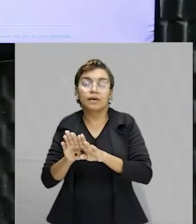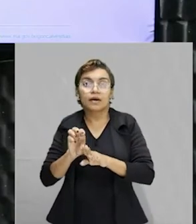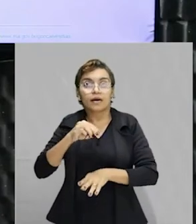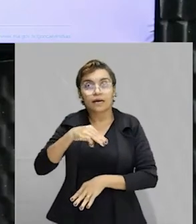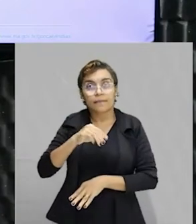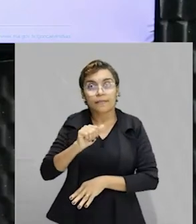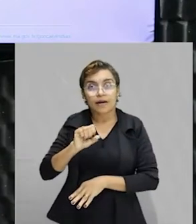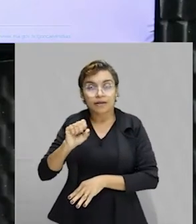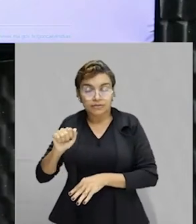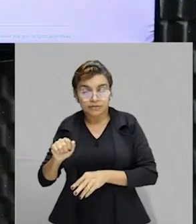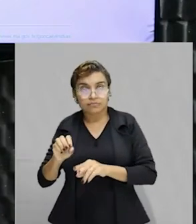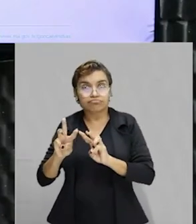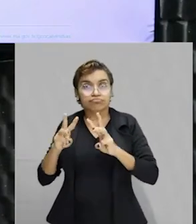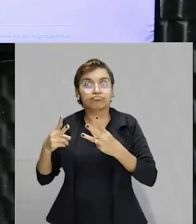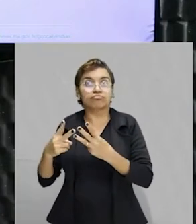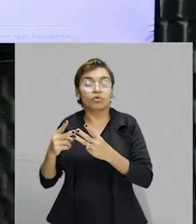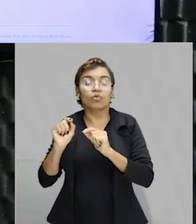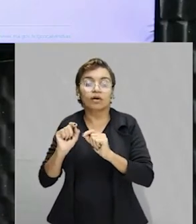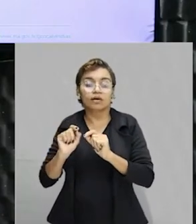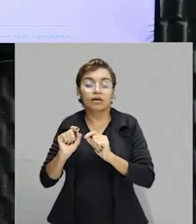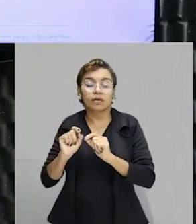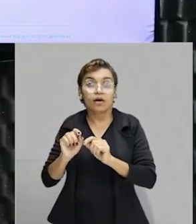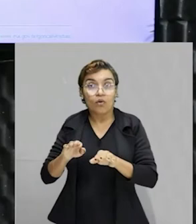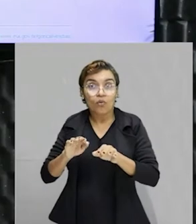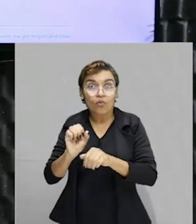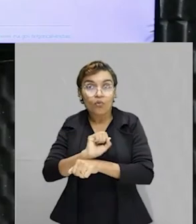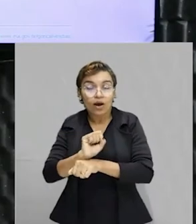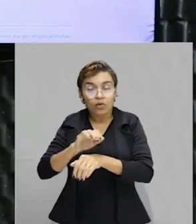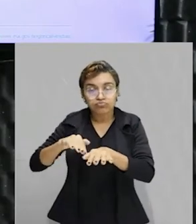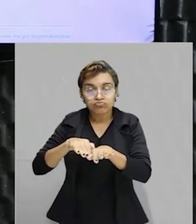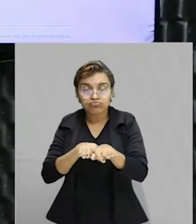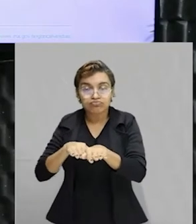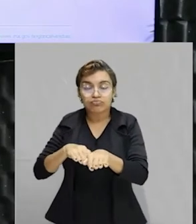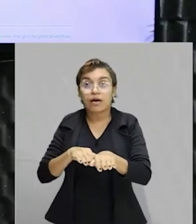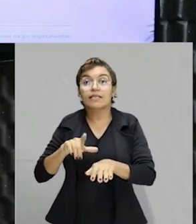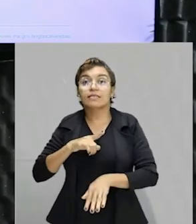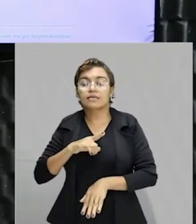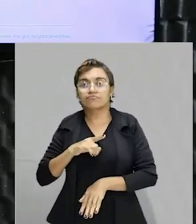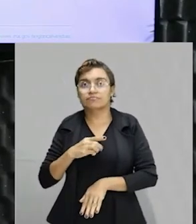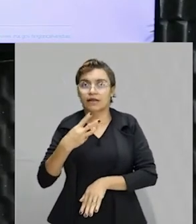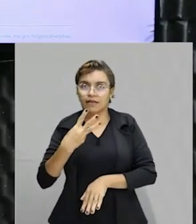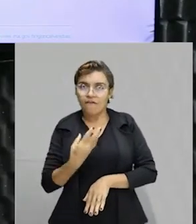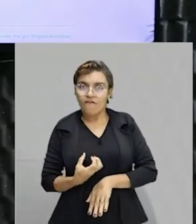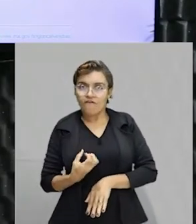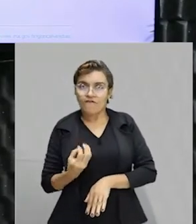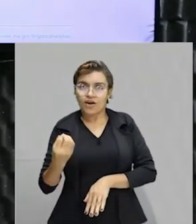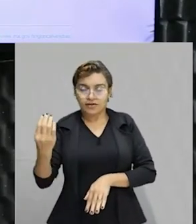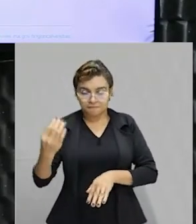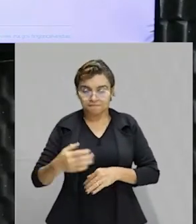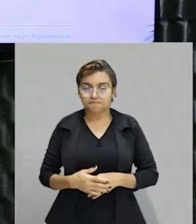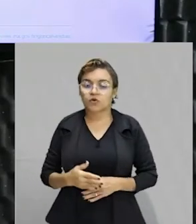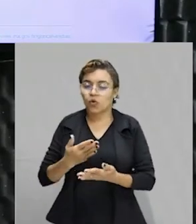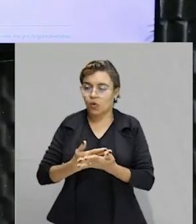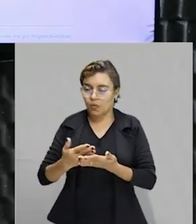massa levando em conta que aquela carreta lá vai fazer três viagens. Então vamos começar a nossa resolução